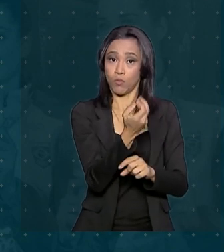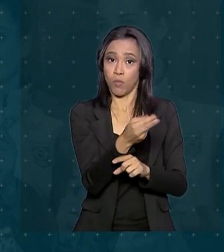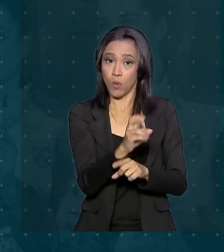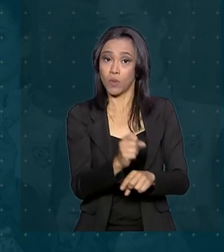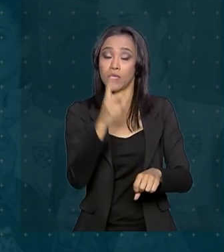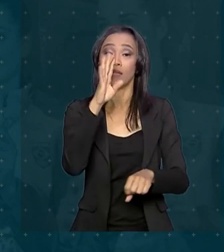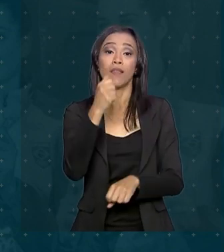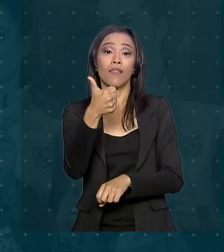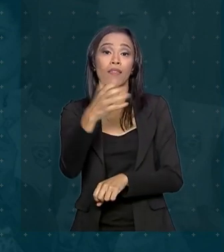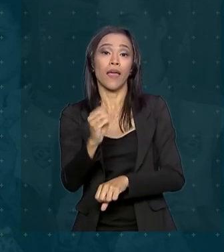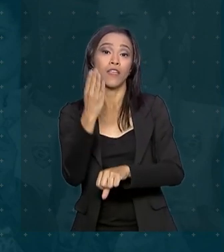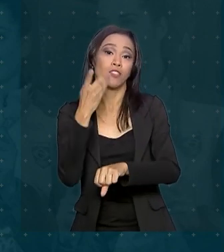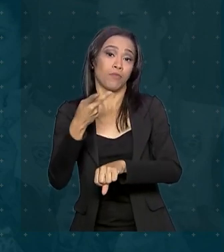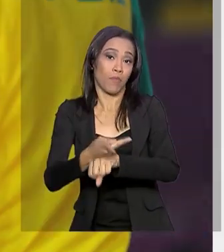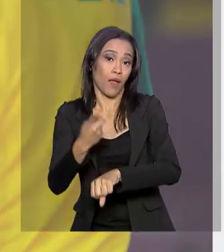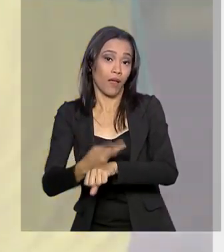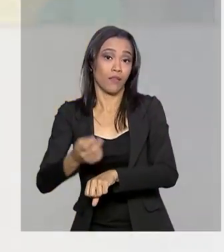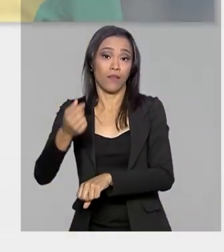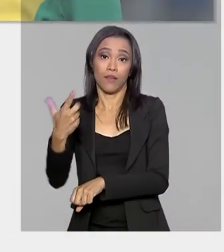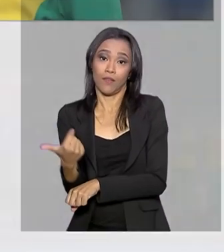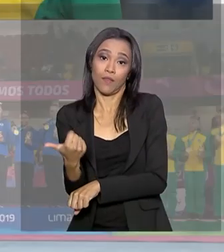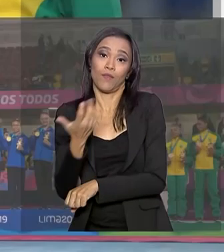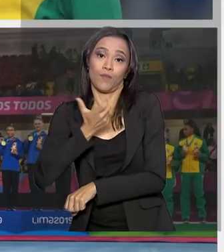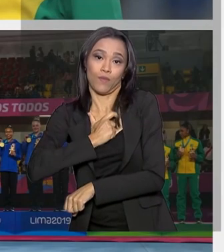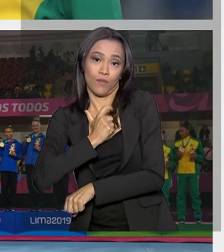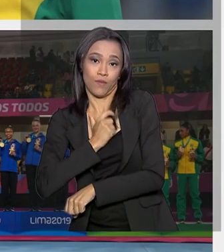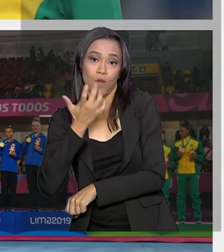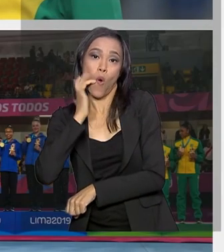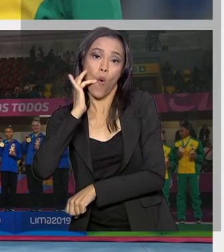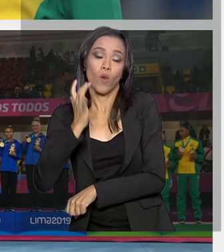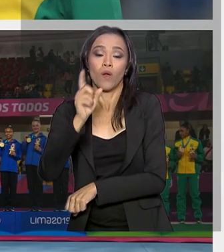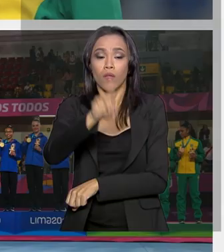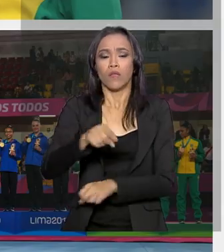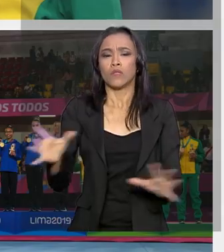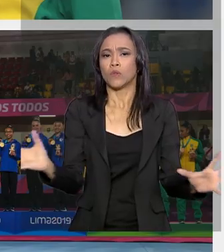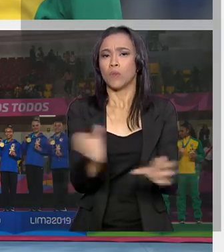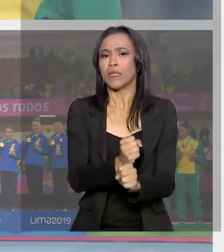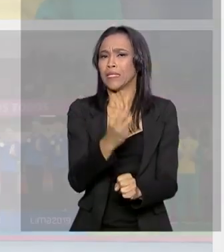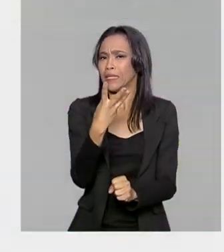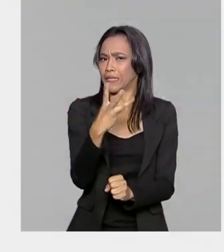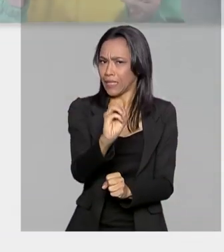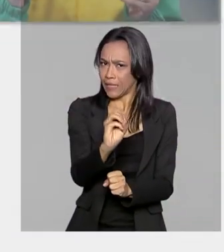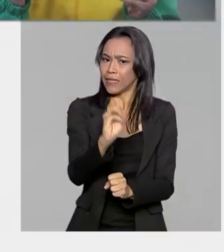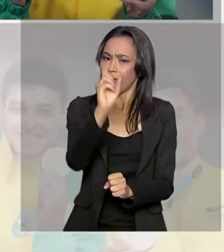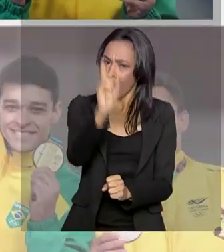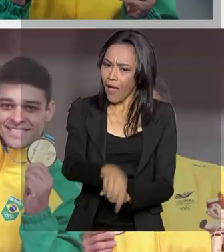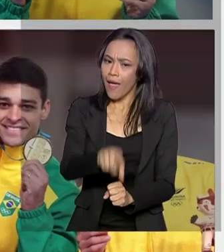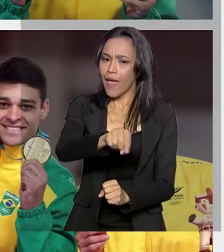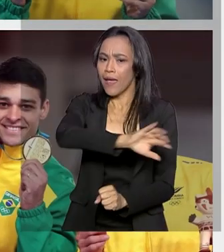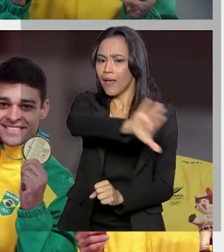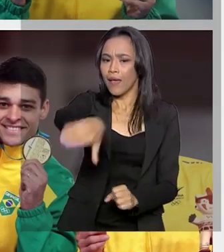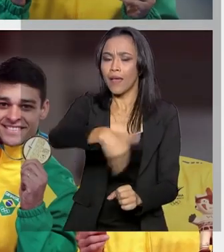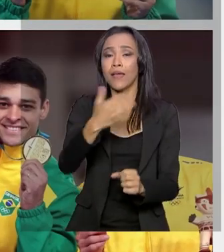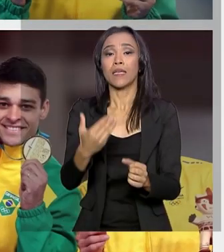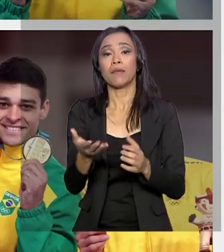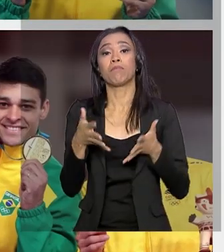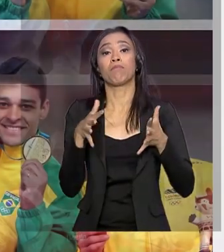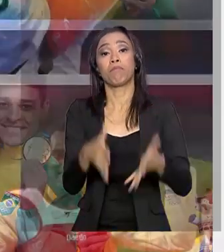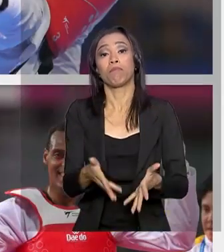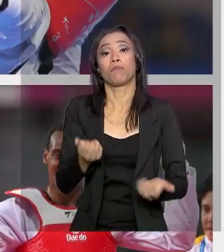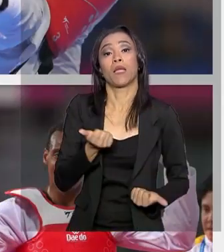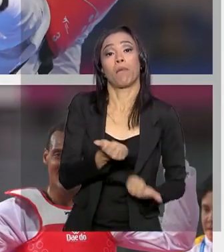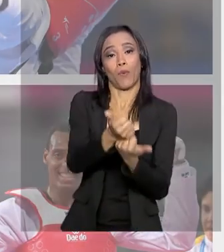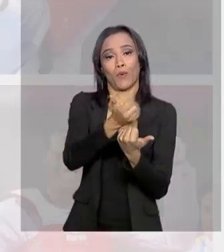10 de prata e 12 de ouro. Dessas 40 medalhas do Brasil, 30 tiveram a presença de integrantes do programa do Bolsa